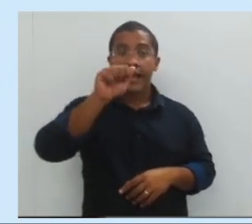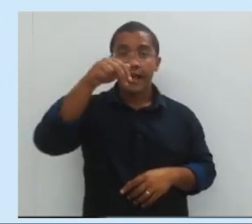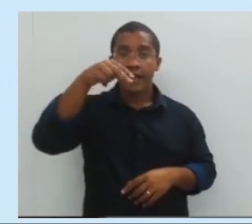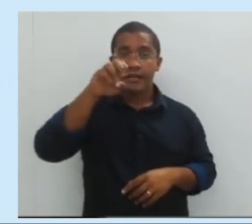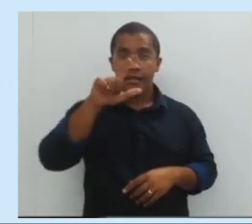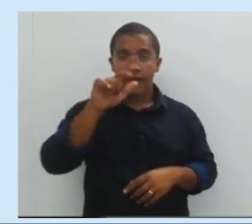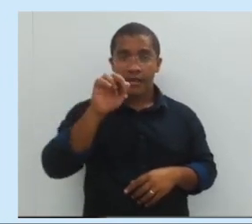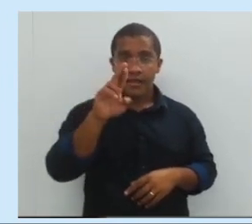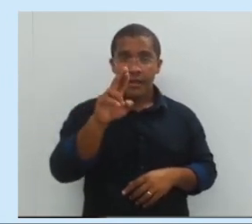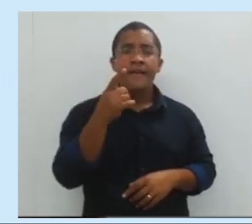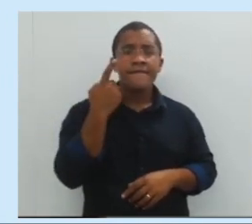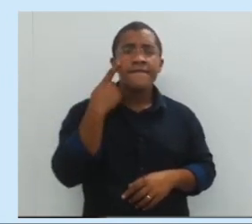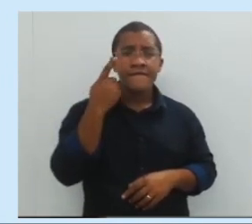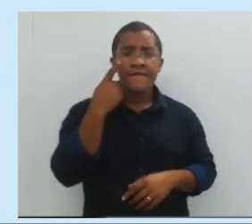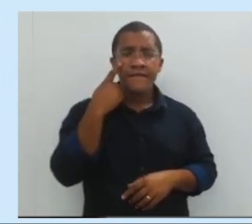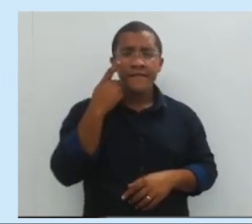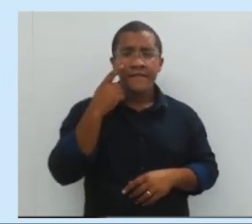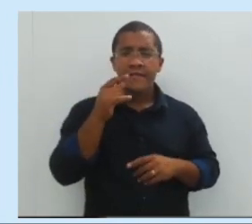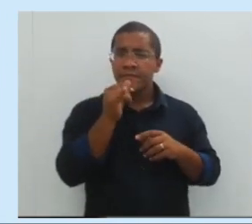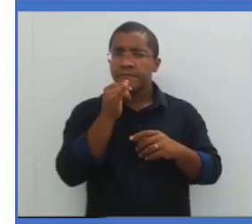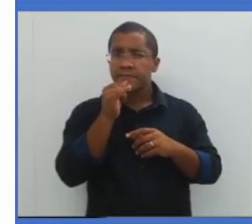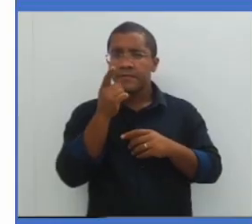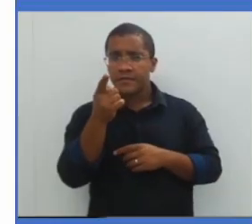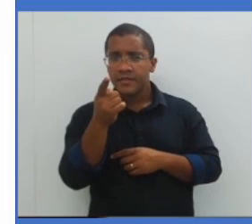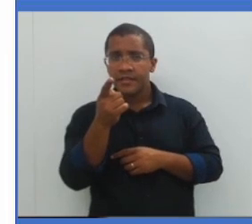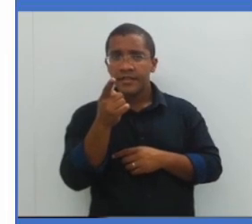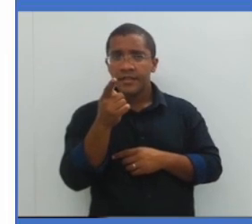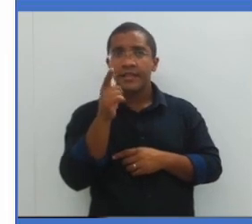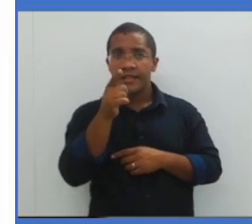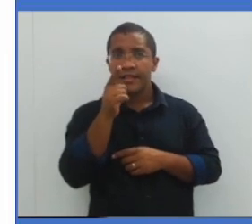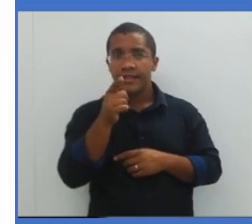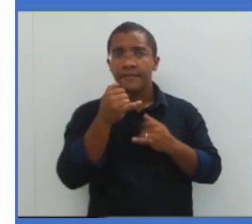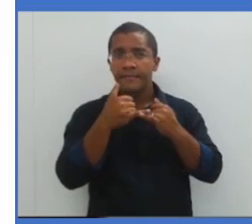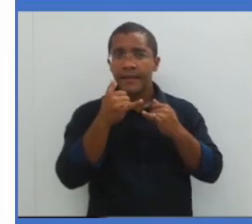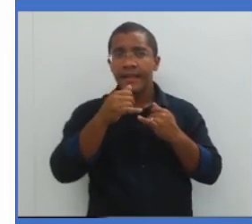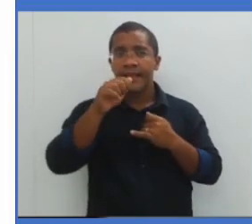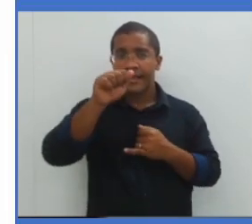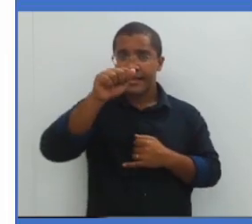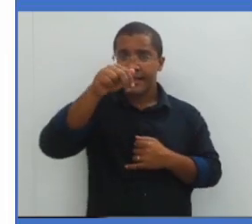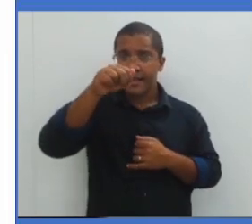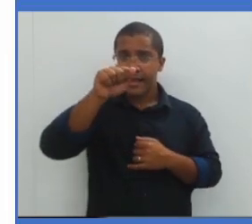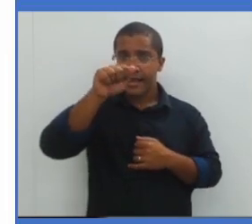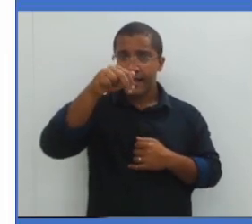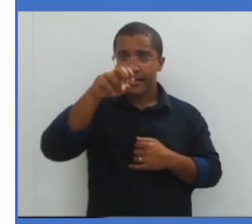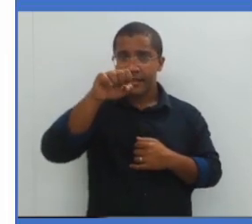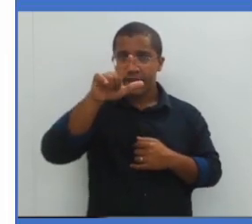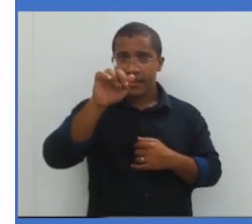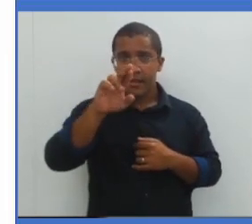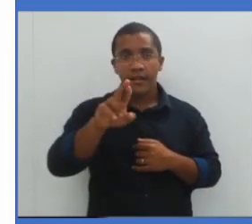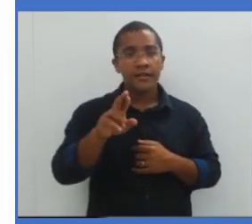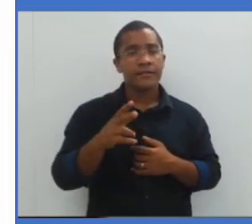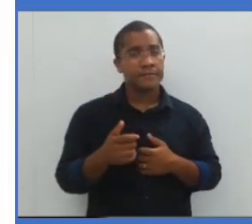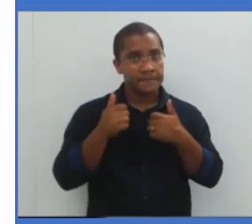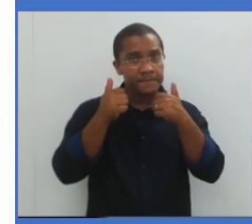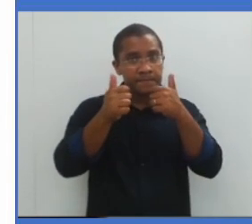Olha só o exemplo de eclipse aí na imagem anelar, ok? Vamos lá.